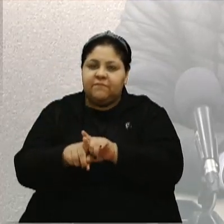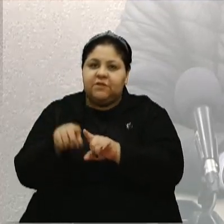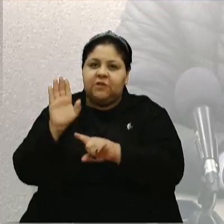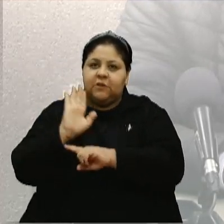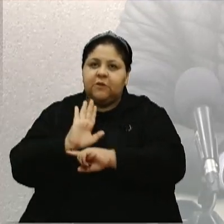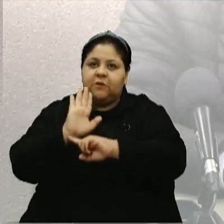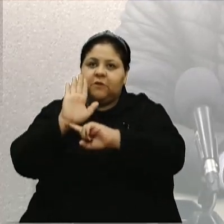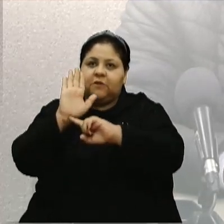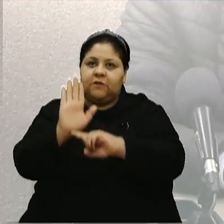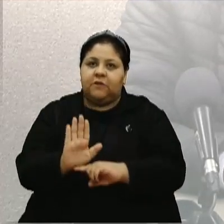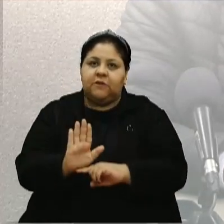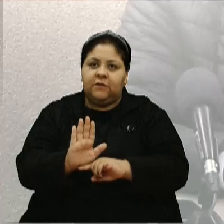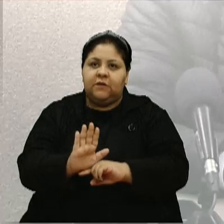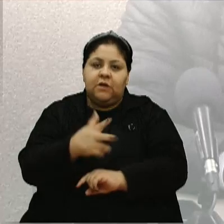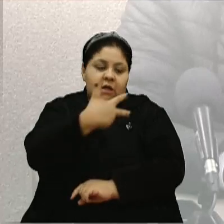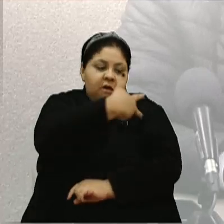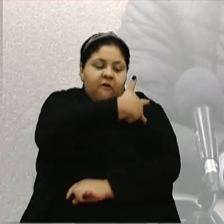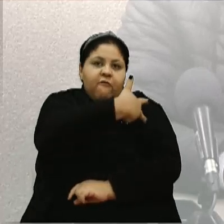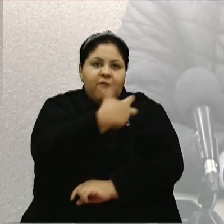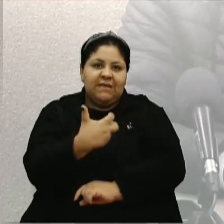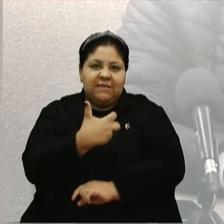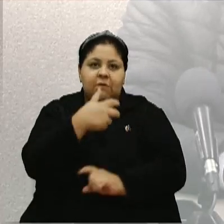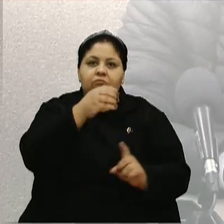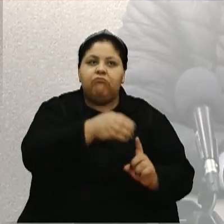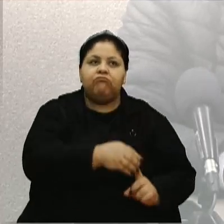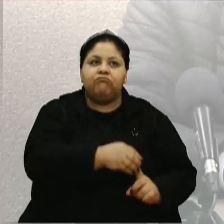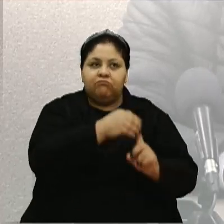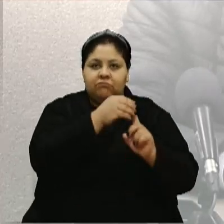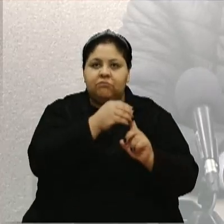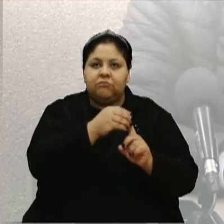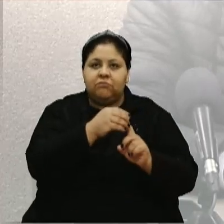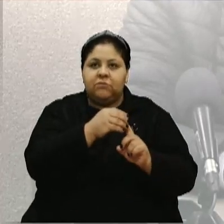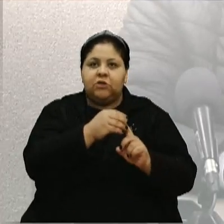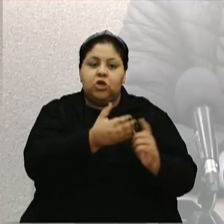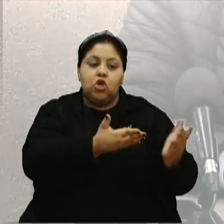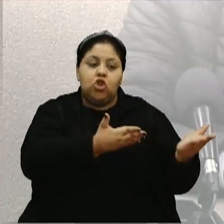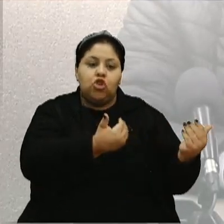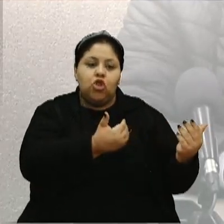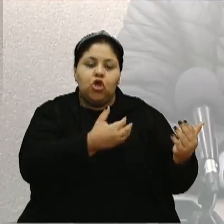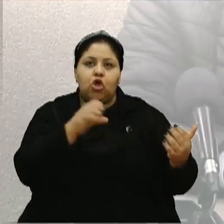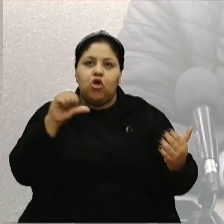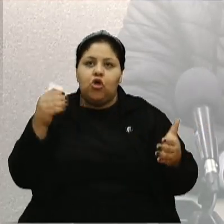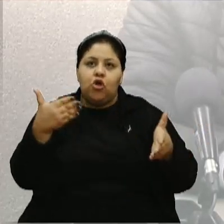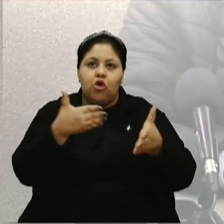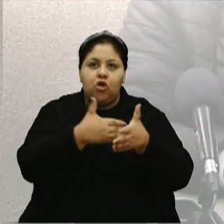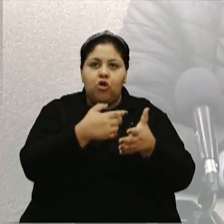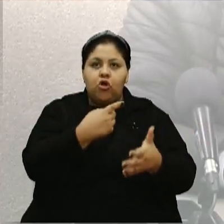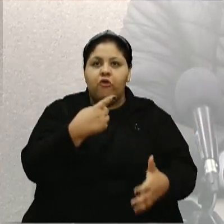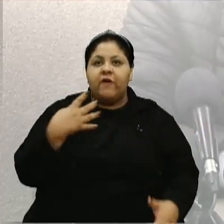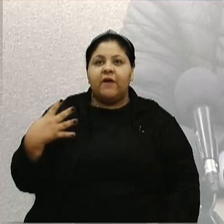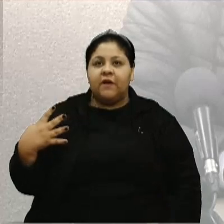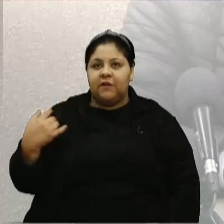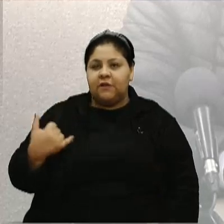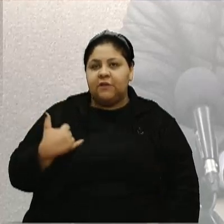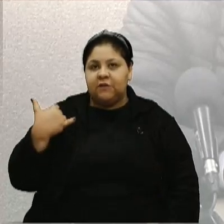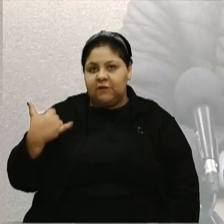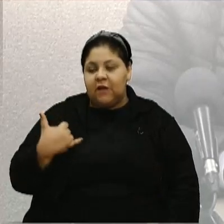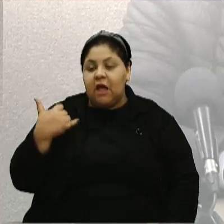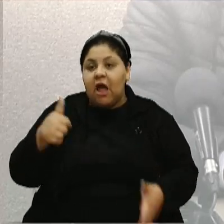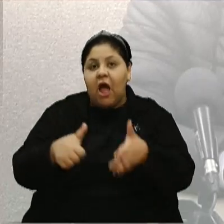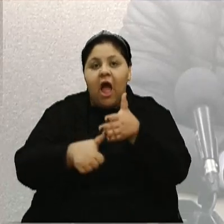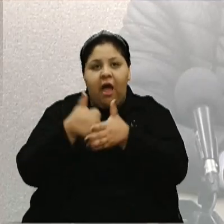bastante, que é a questão de vacinação, principalmente, entre o público jovem de 9 a 14 anos, o que vai